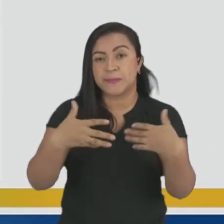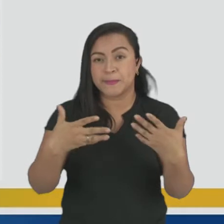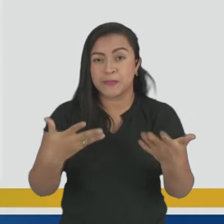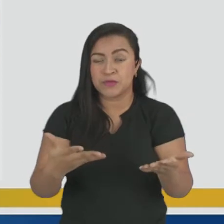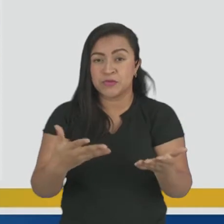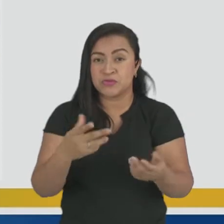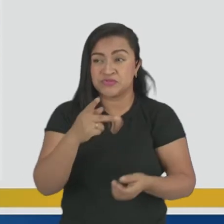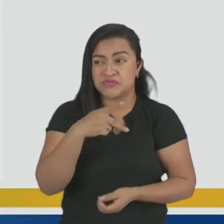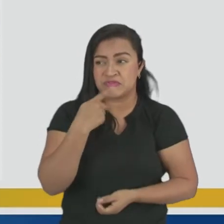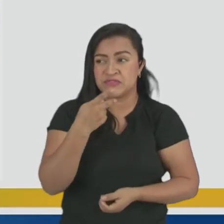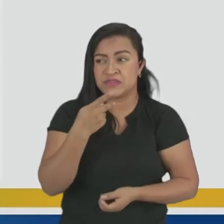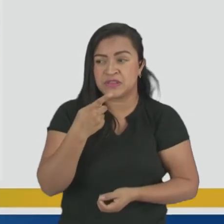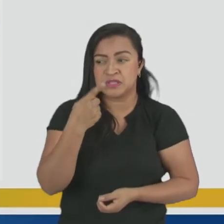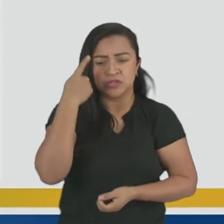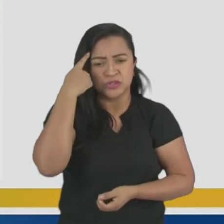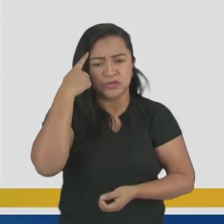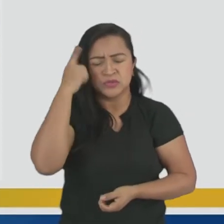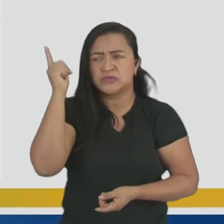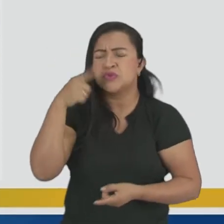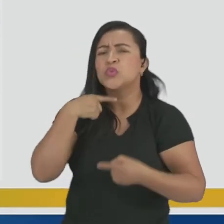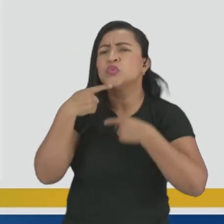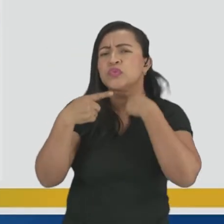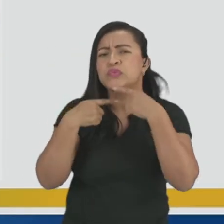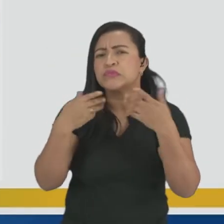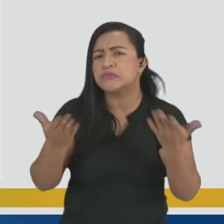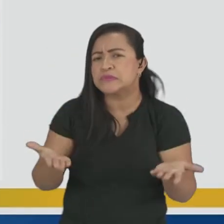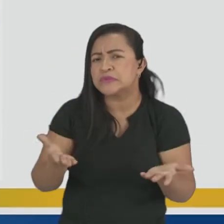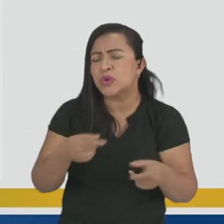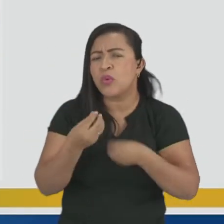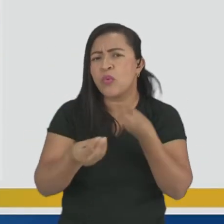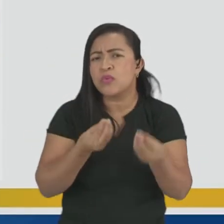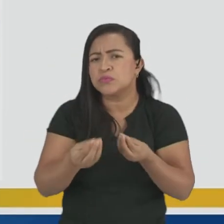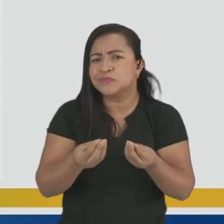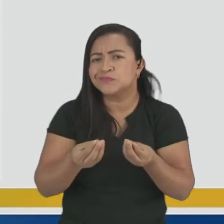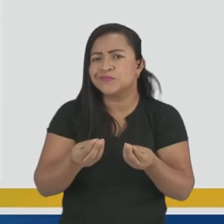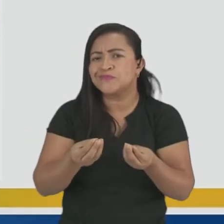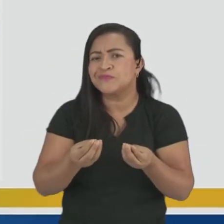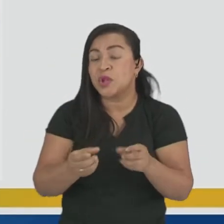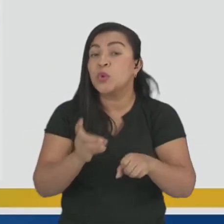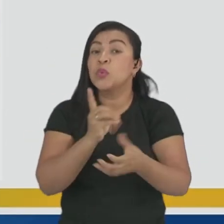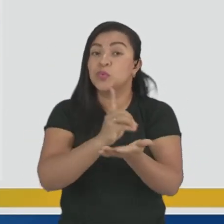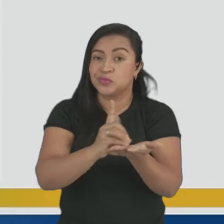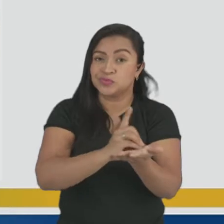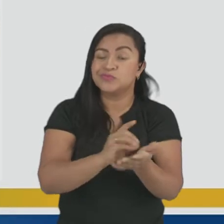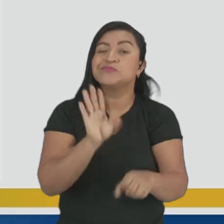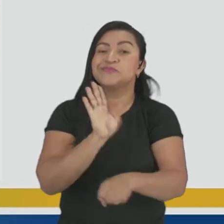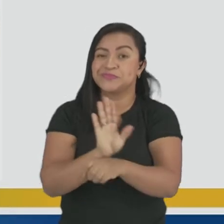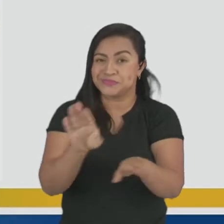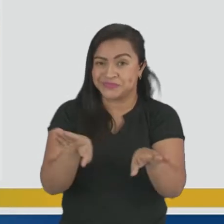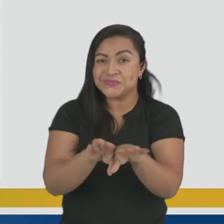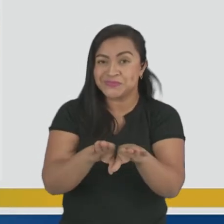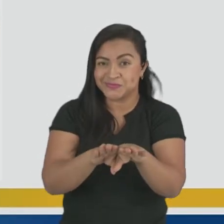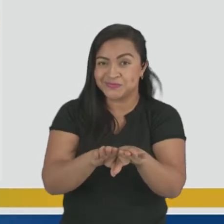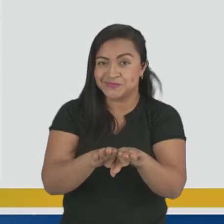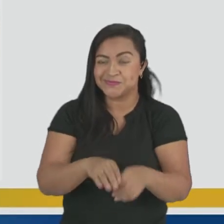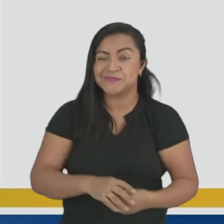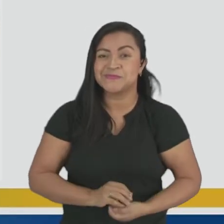a palavra a gente tem dúvida, como a gente pronuncia. O dicionário, ele nos ajuda nisso também. Tá bom?